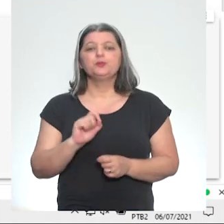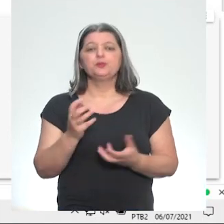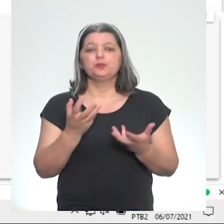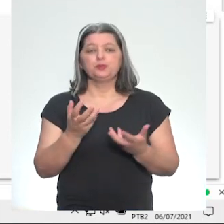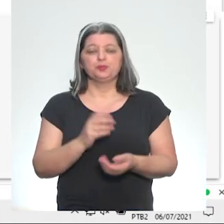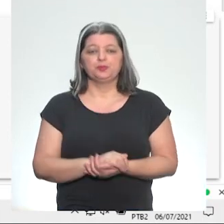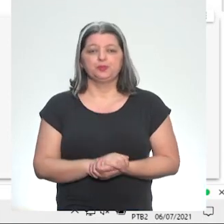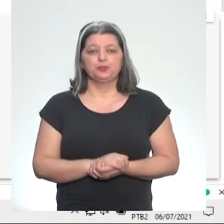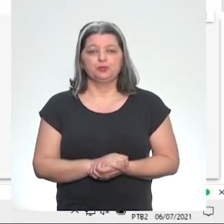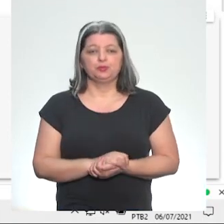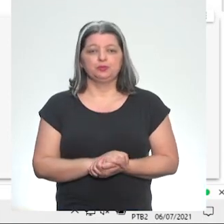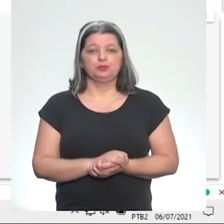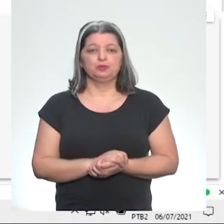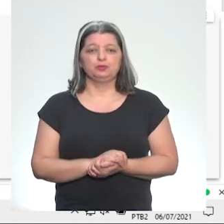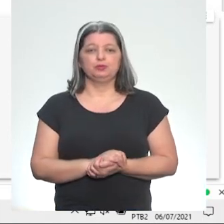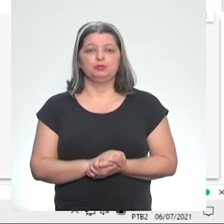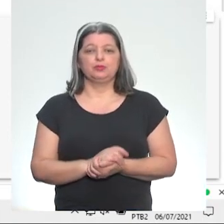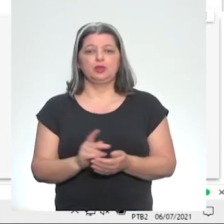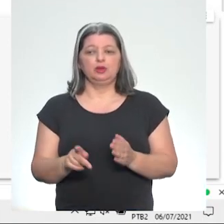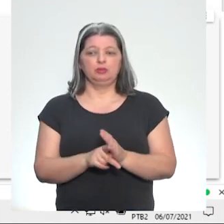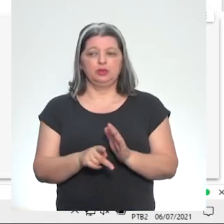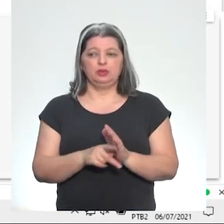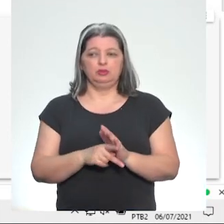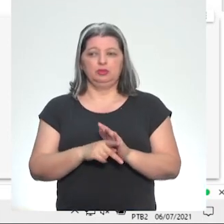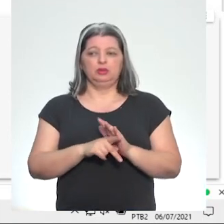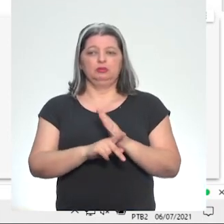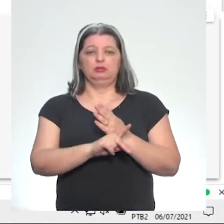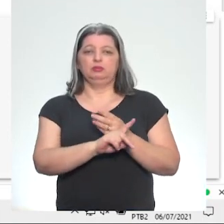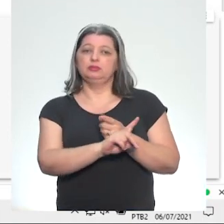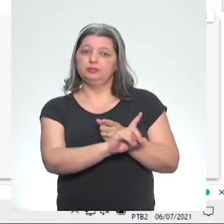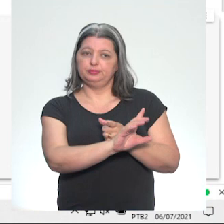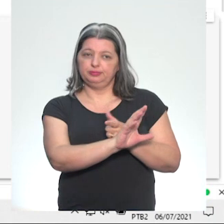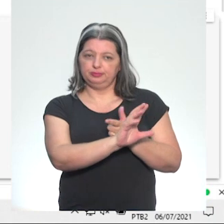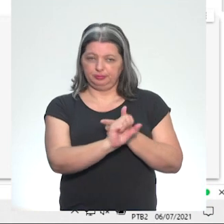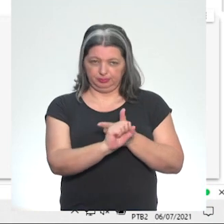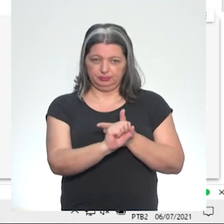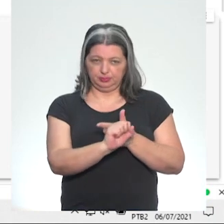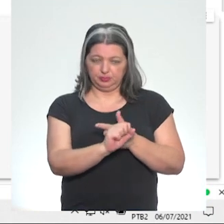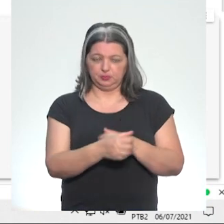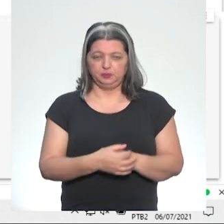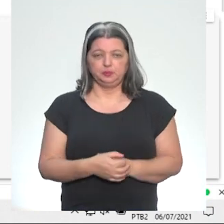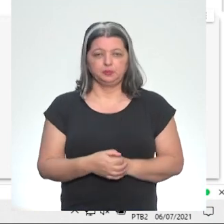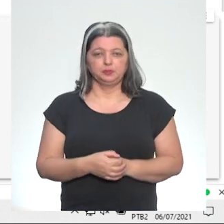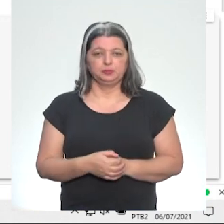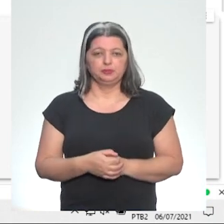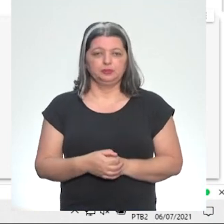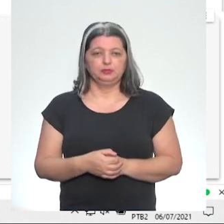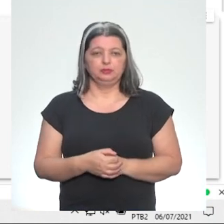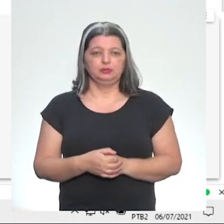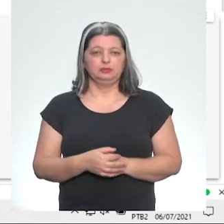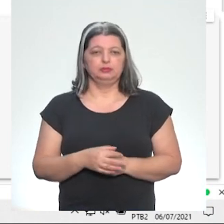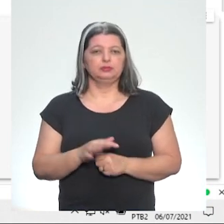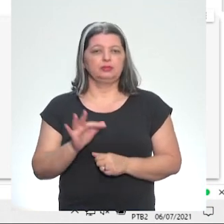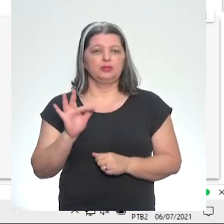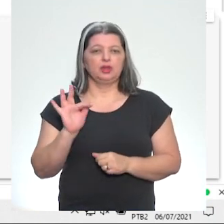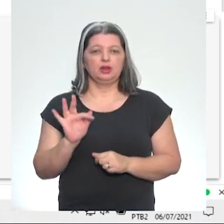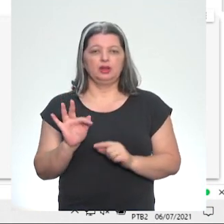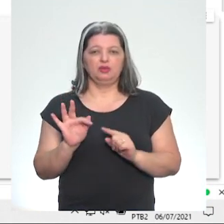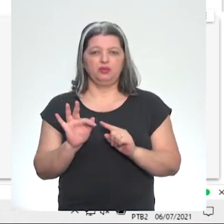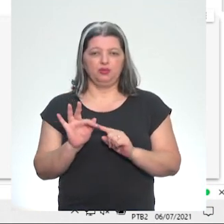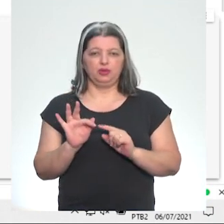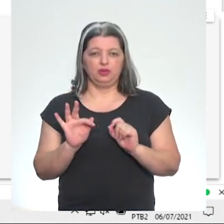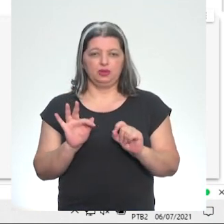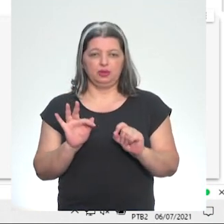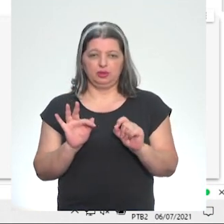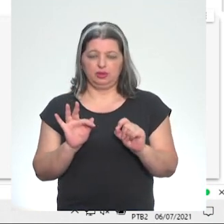Que ele vai printar qual é a média. Então, eu quero um print. Esse F, né? Só para explicar, mas